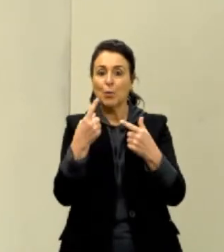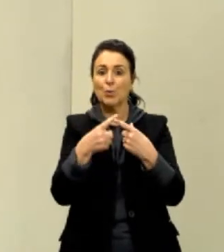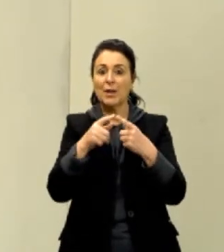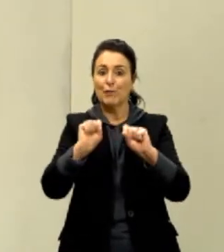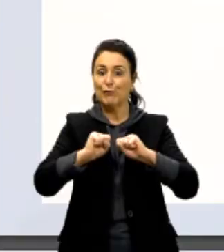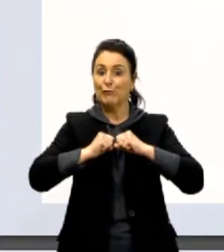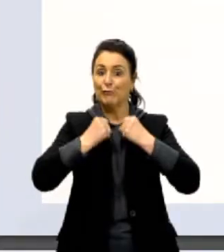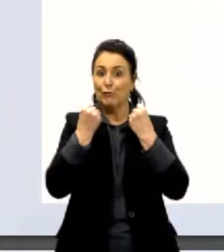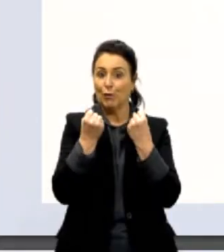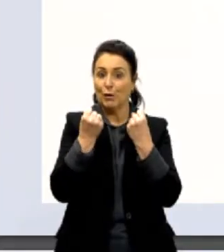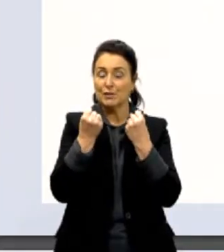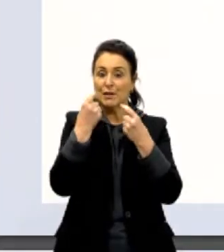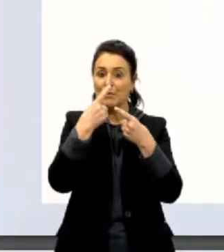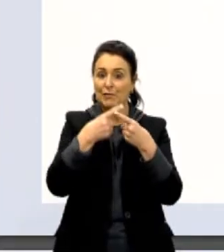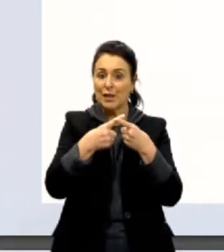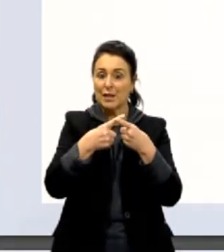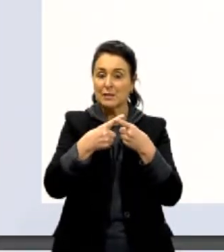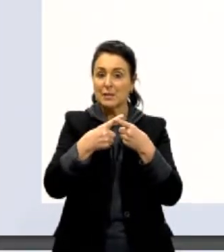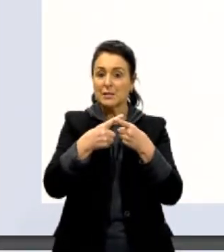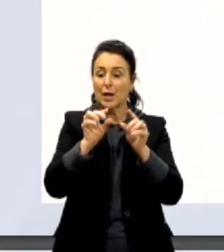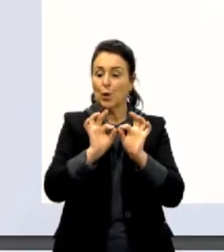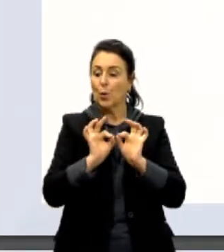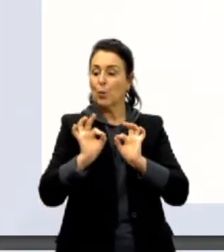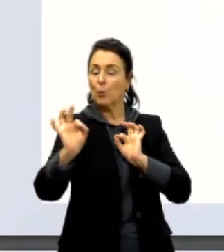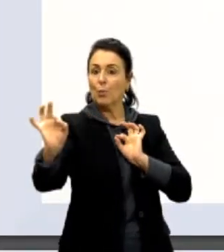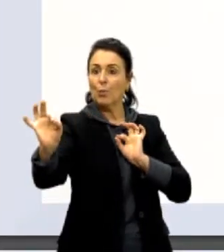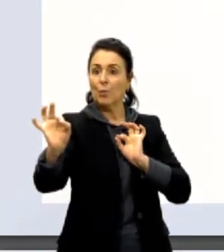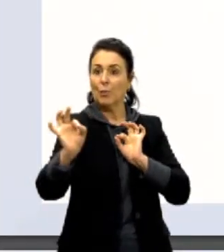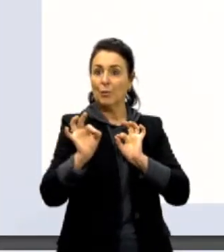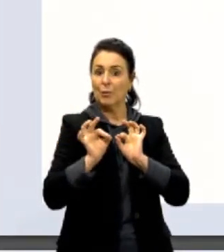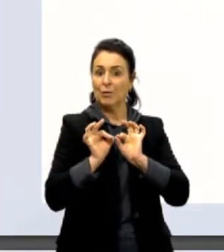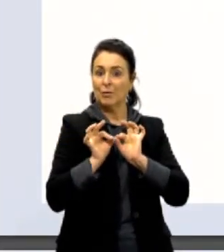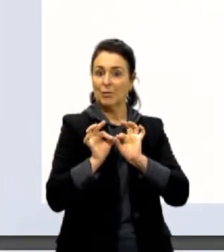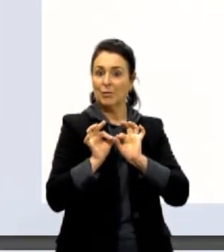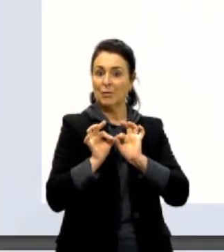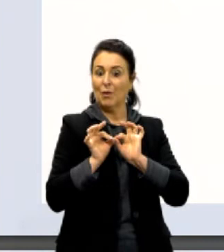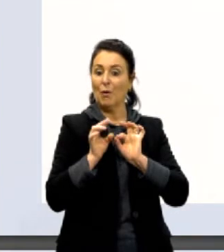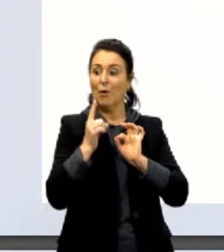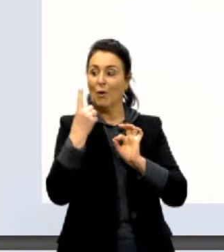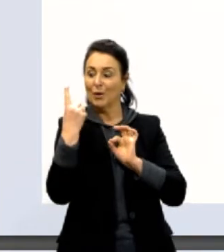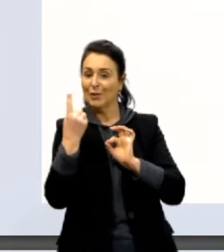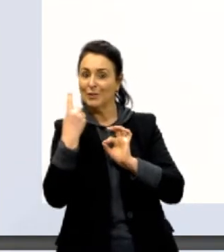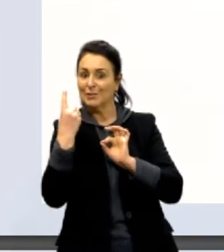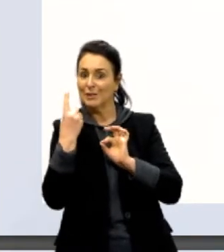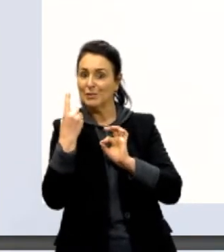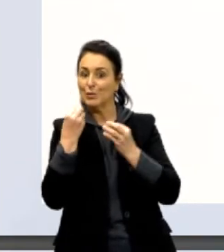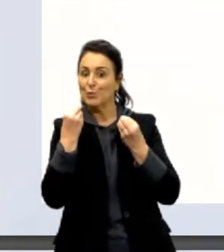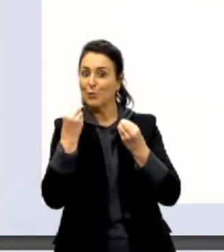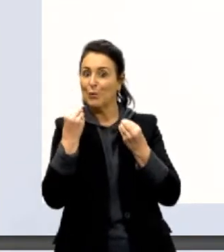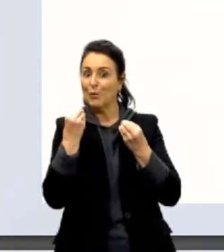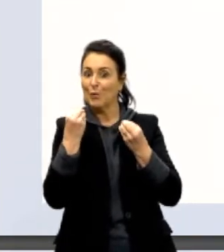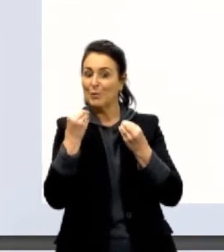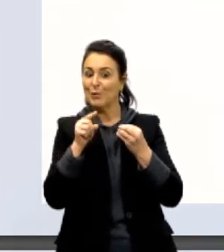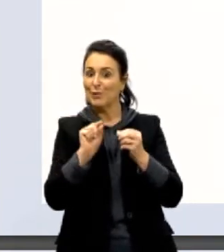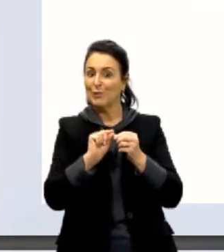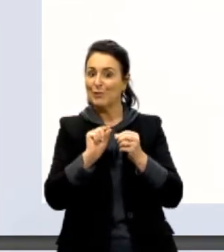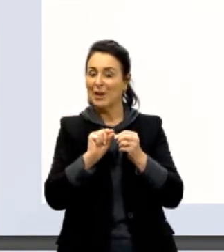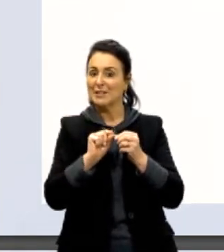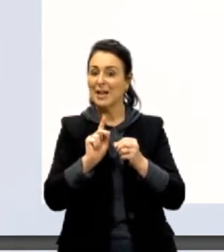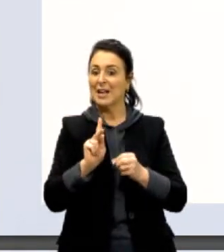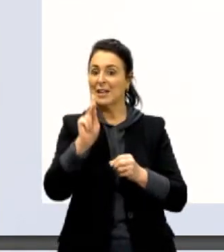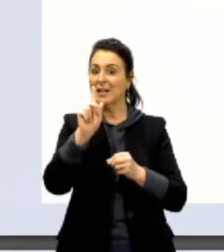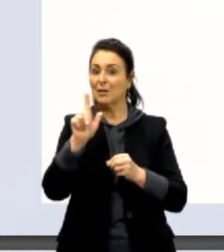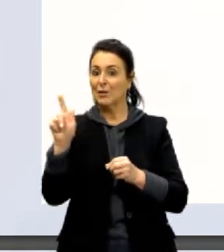vezes comprimento. Olha como é que fica a unidade usando as unidades de base. Quilograma